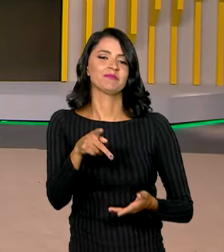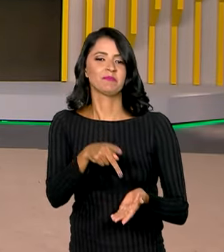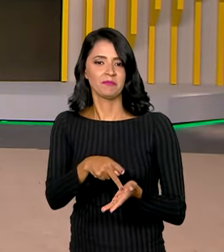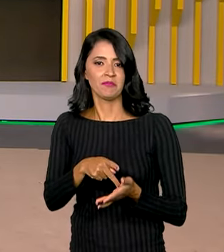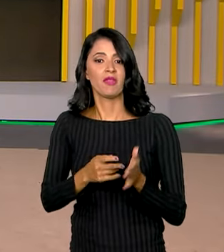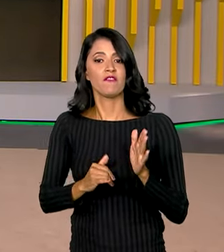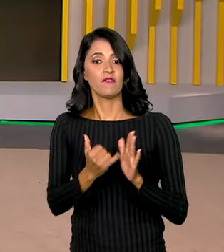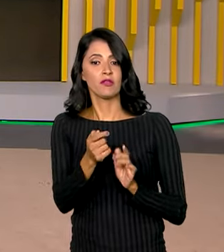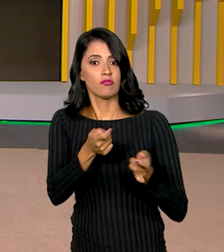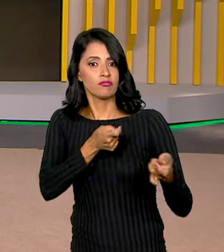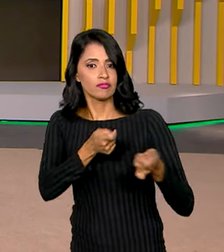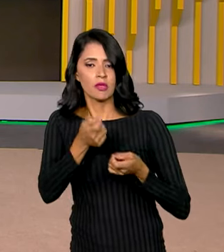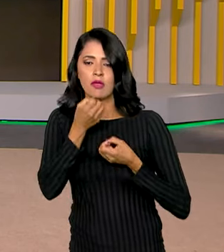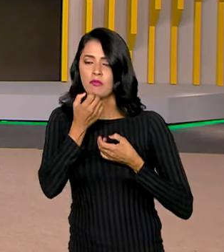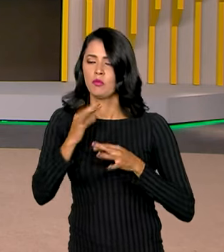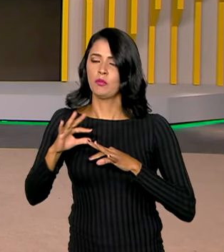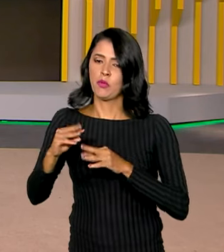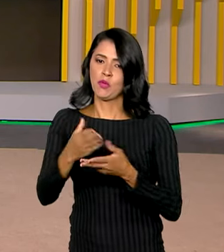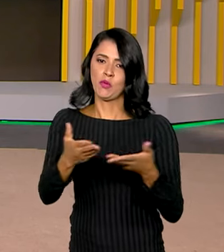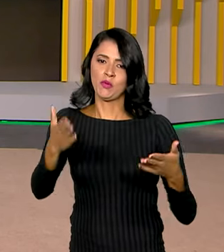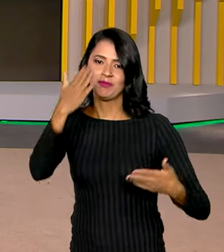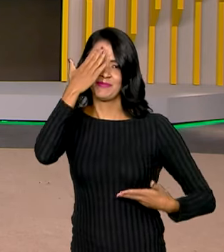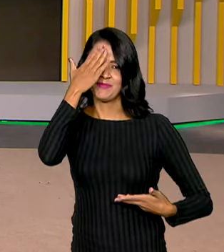controlada é bom para todo mundo, né? Obrigado. Boa noite.